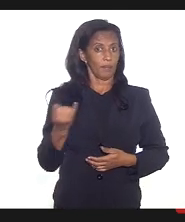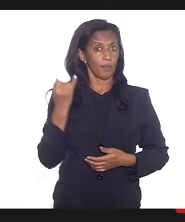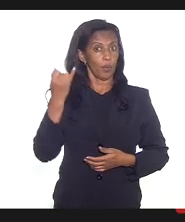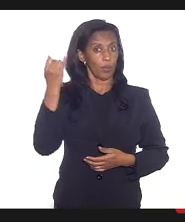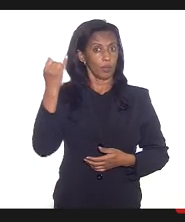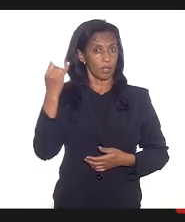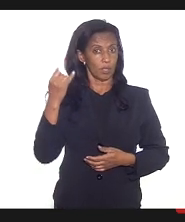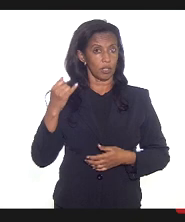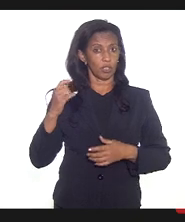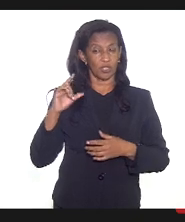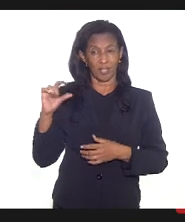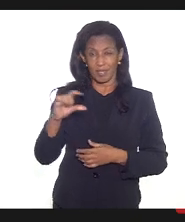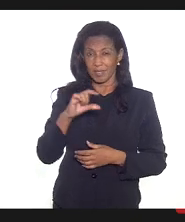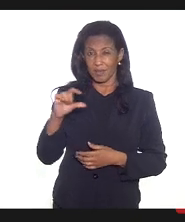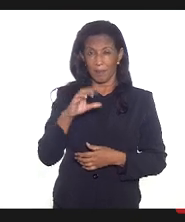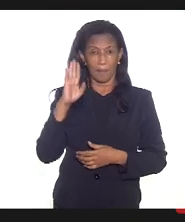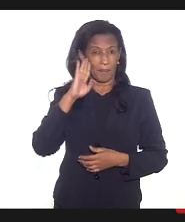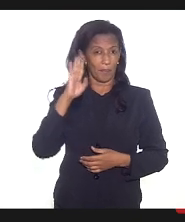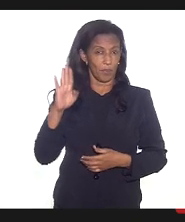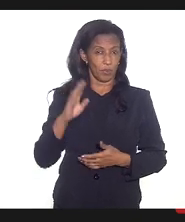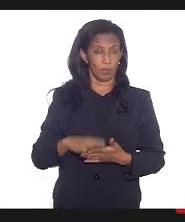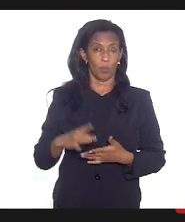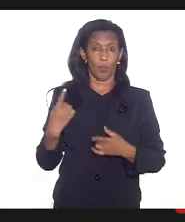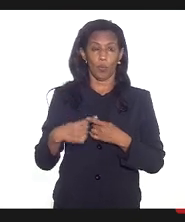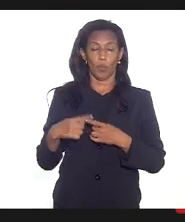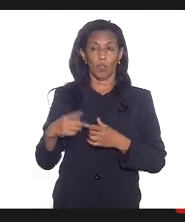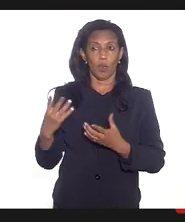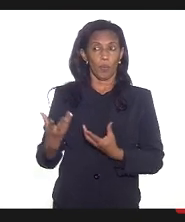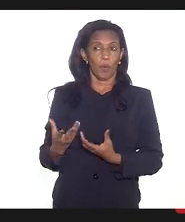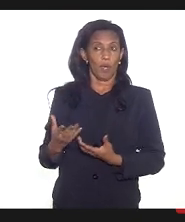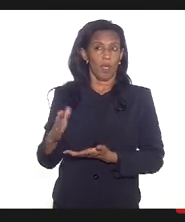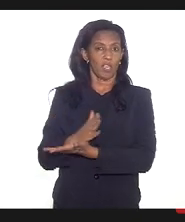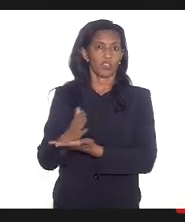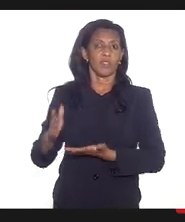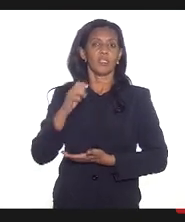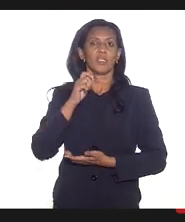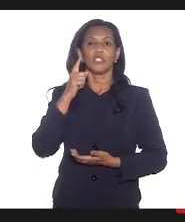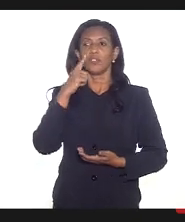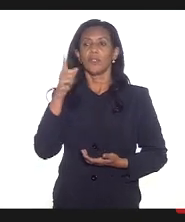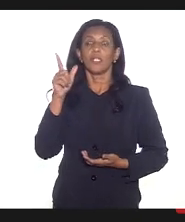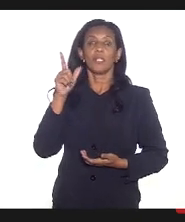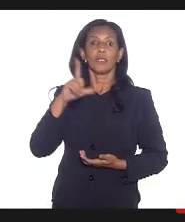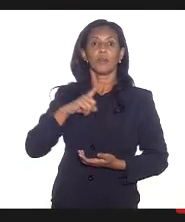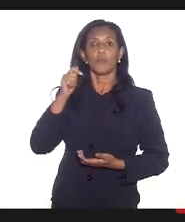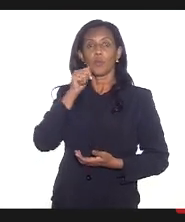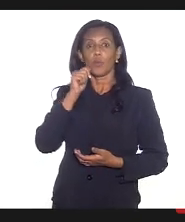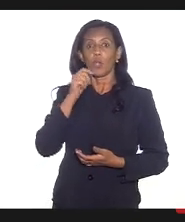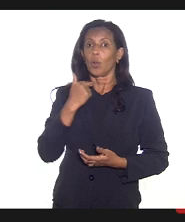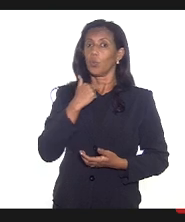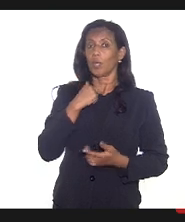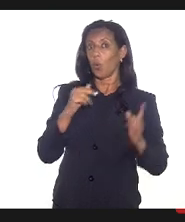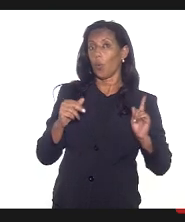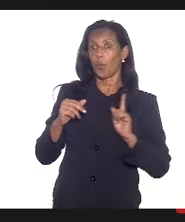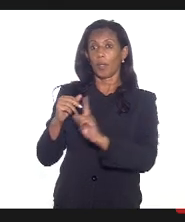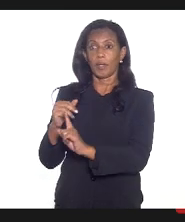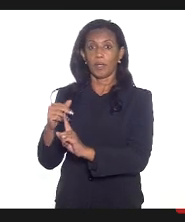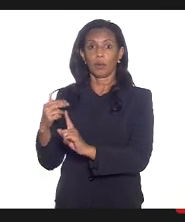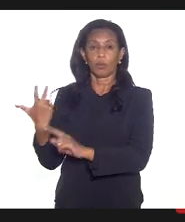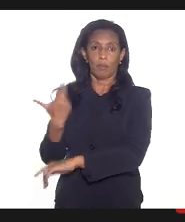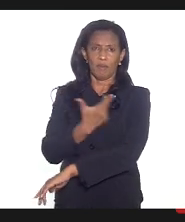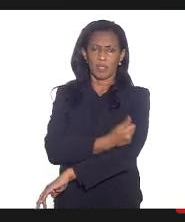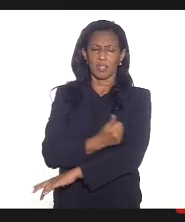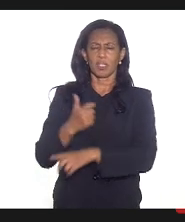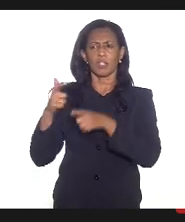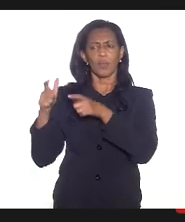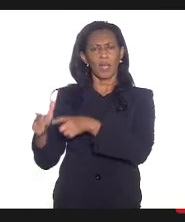seja o mais capilarizada possível que muitas vezes a gente tem mulheres que tem dificuldade de deslocamento então que em cada